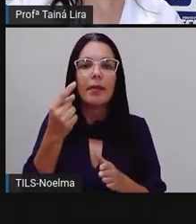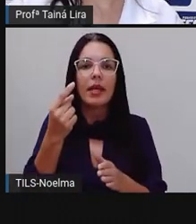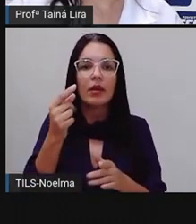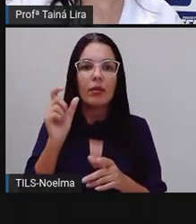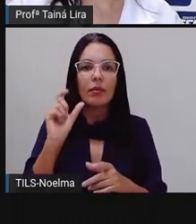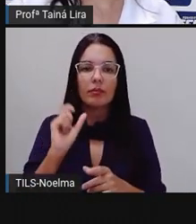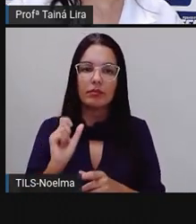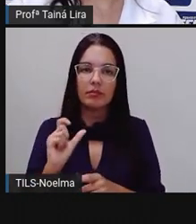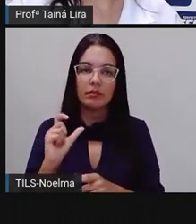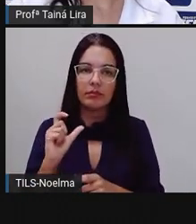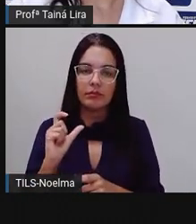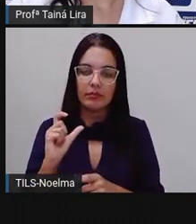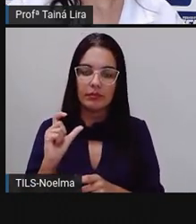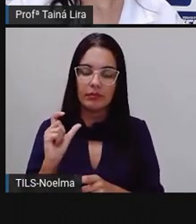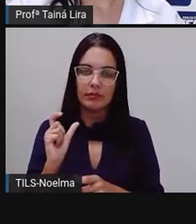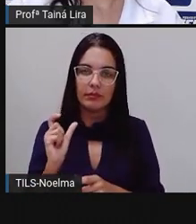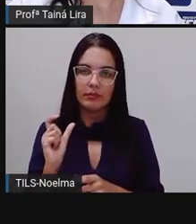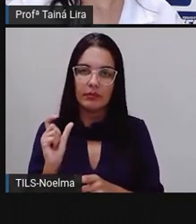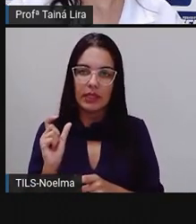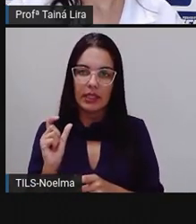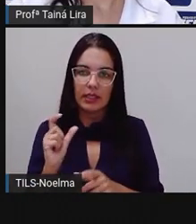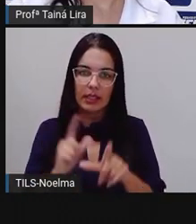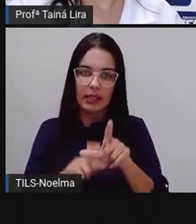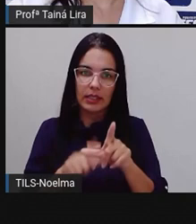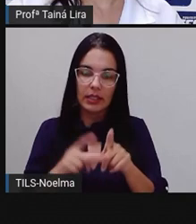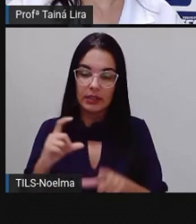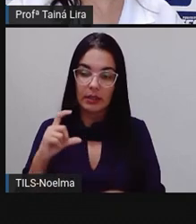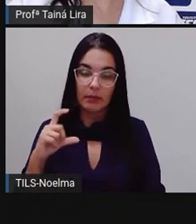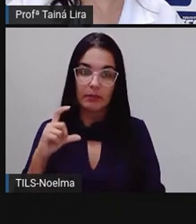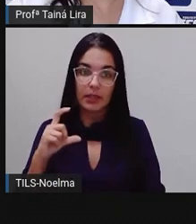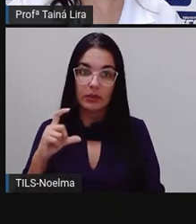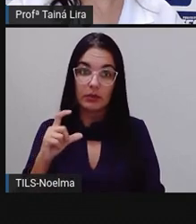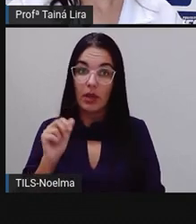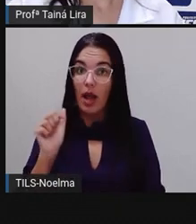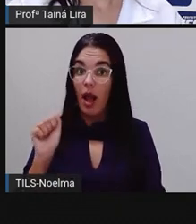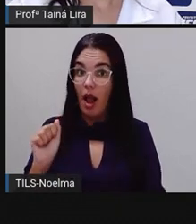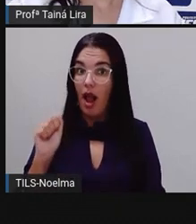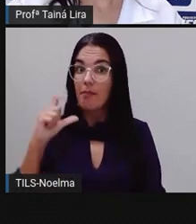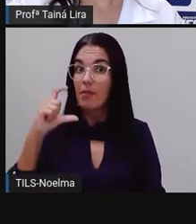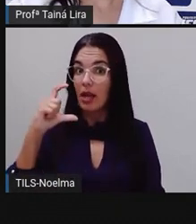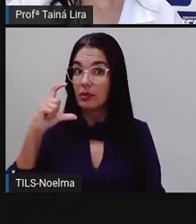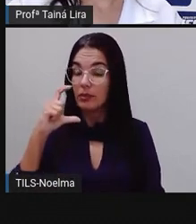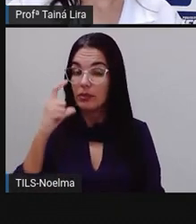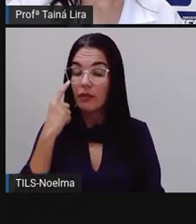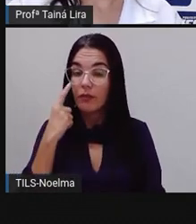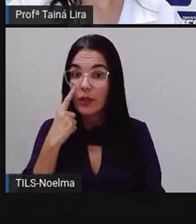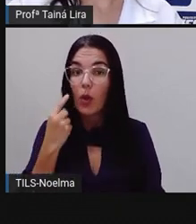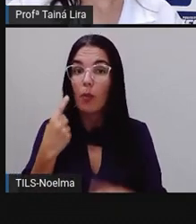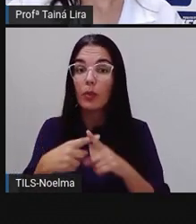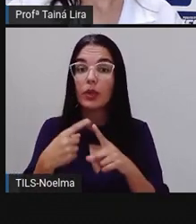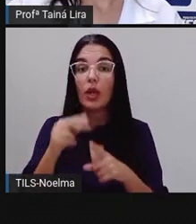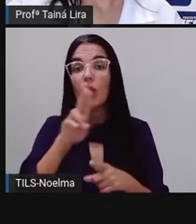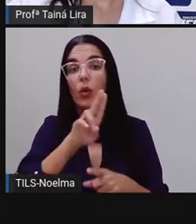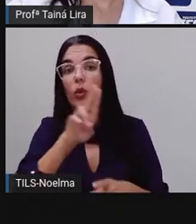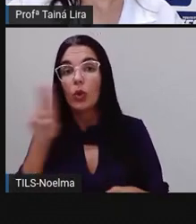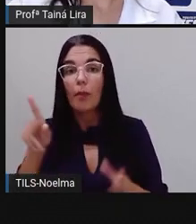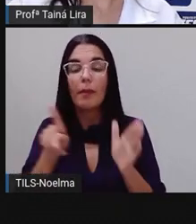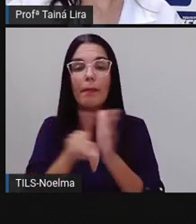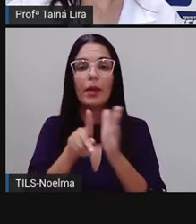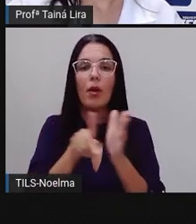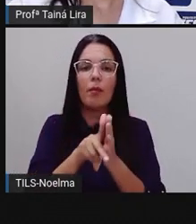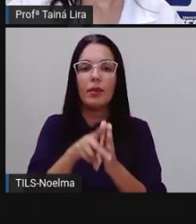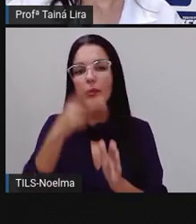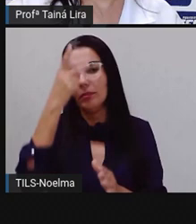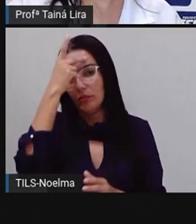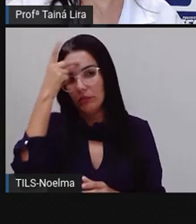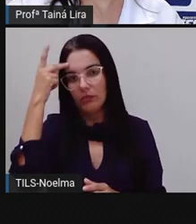bastão mesmo, ó, Aline, ó, escrito aí. Com maiúscula, Aline, Carlos,